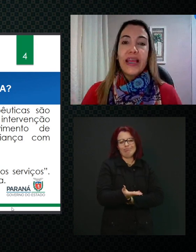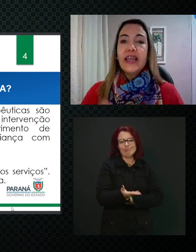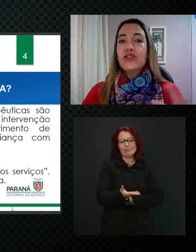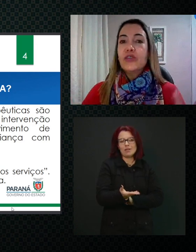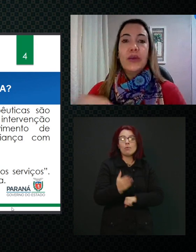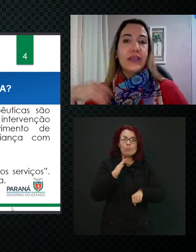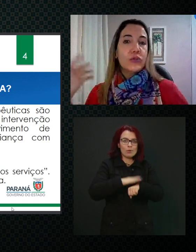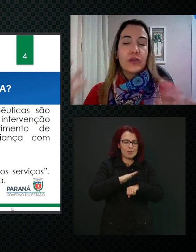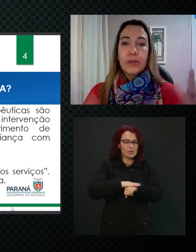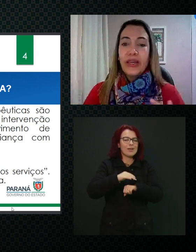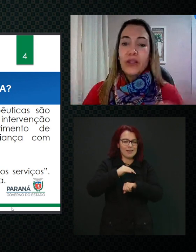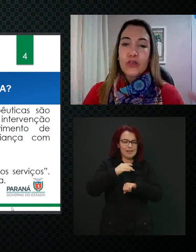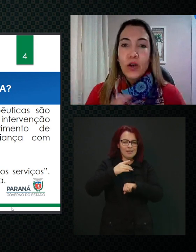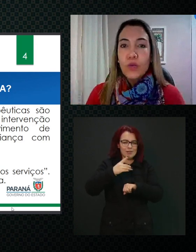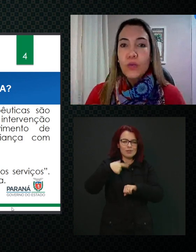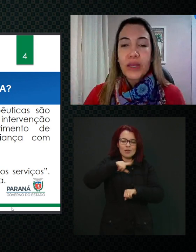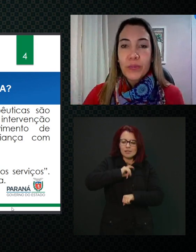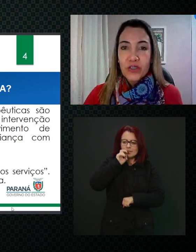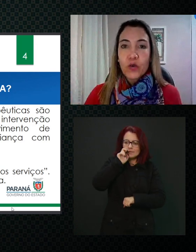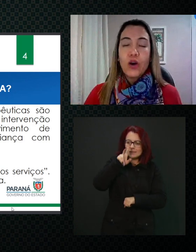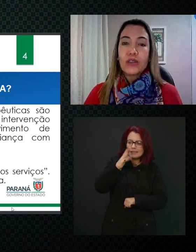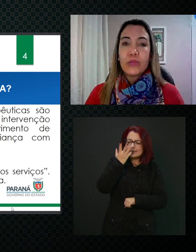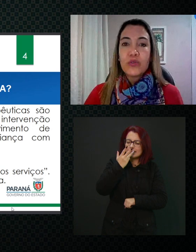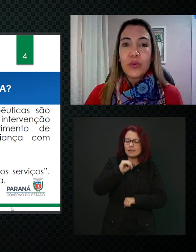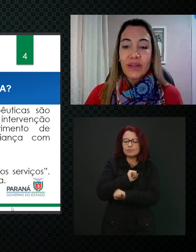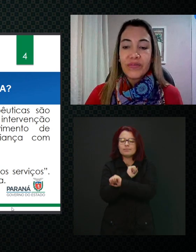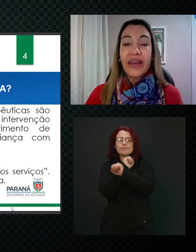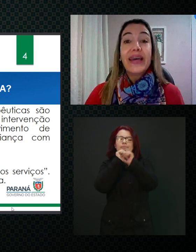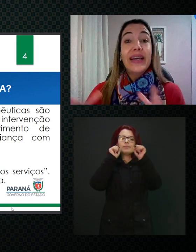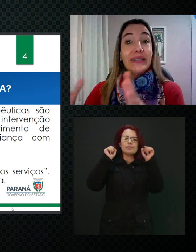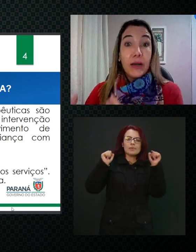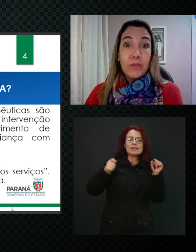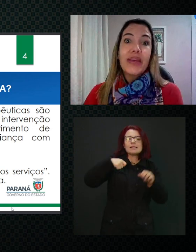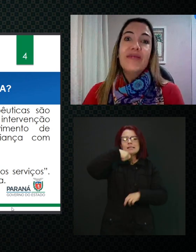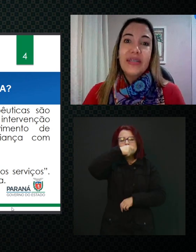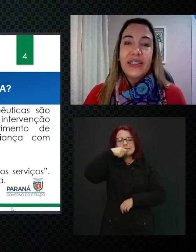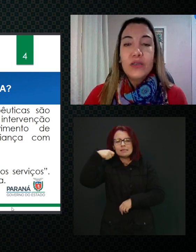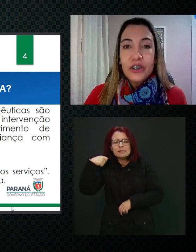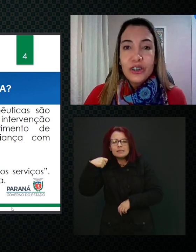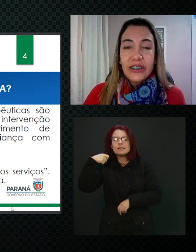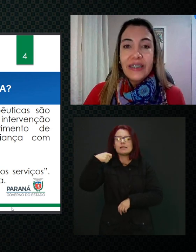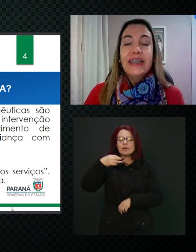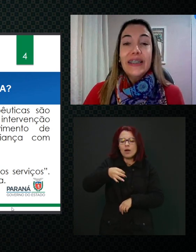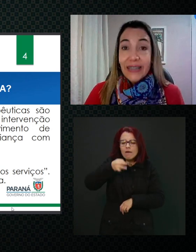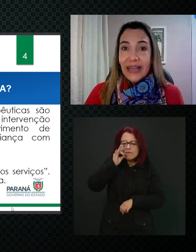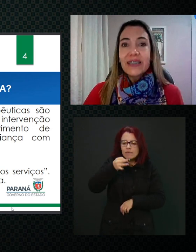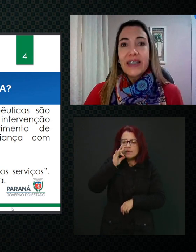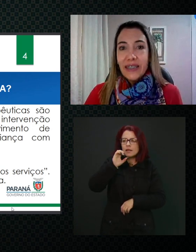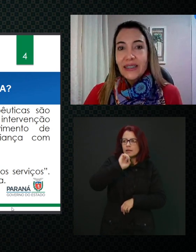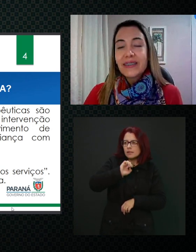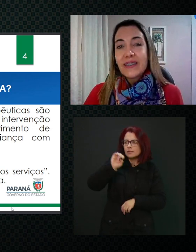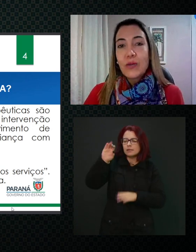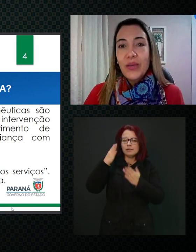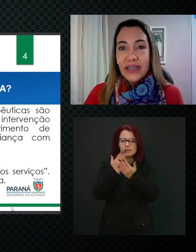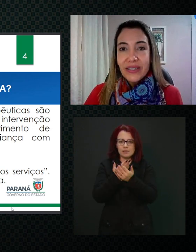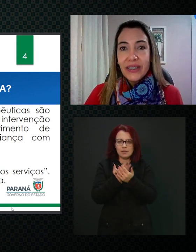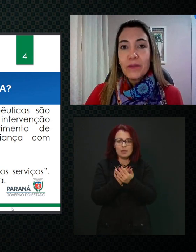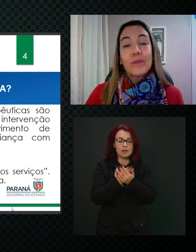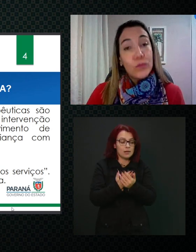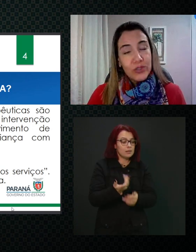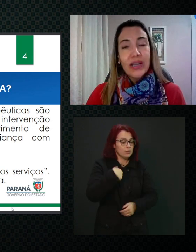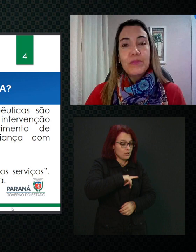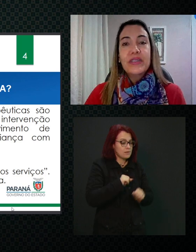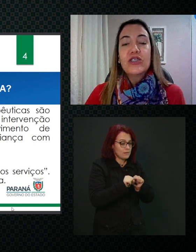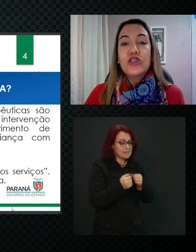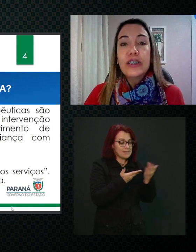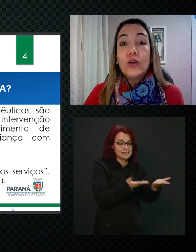escovam o dente, prenderam os seus cabelos, se arrumam pra ir pra escola, tomam seu café, também vai ter a rotina desta criança estabelecida.